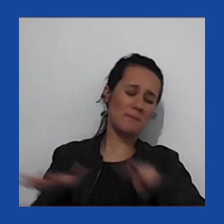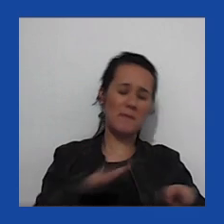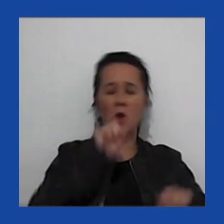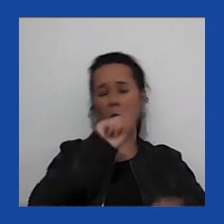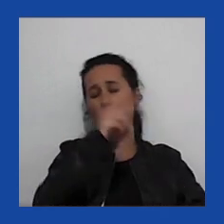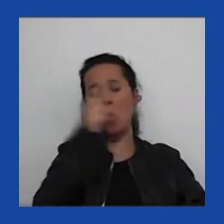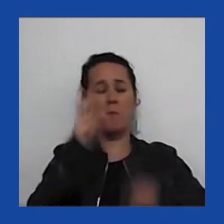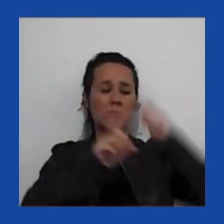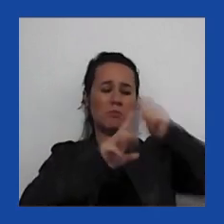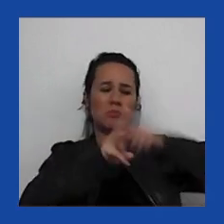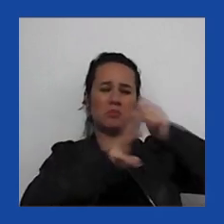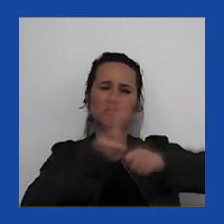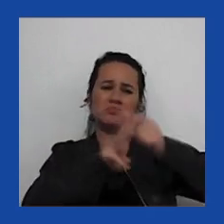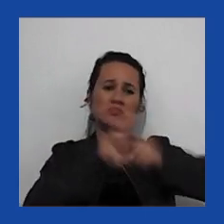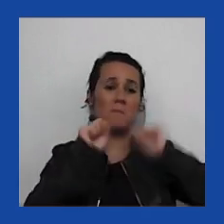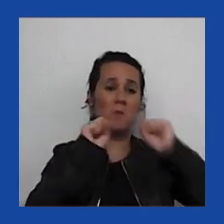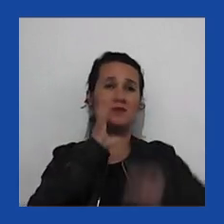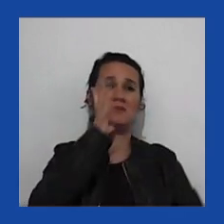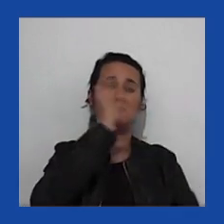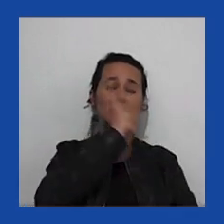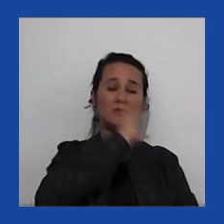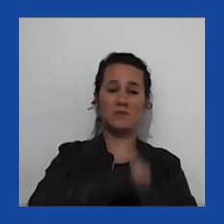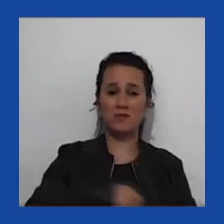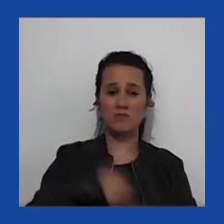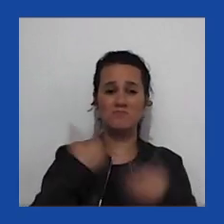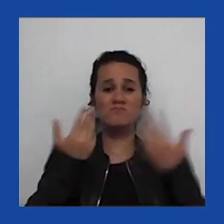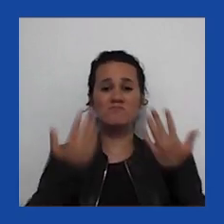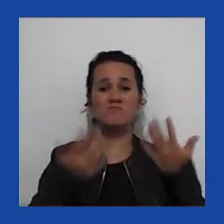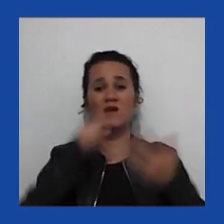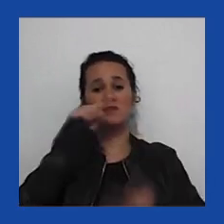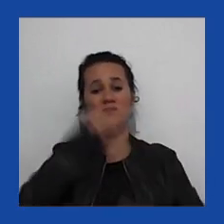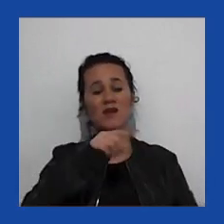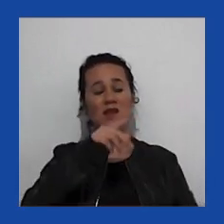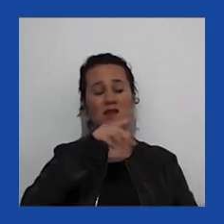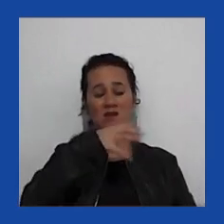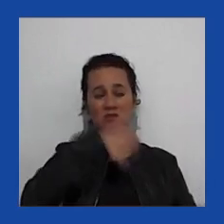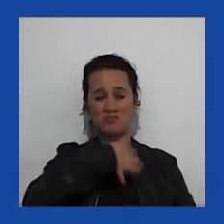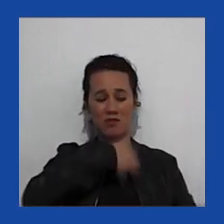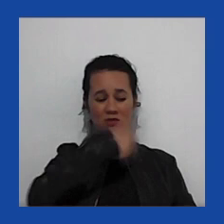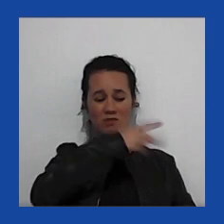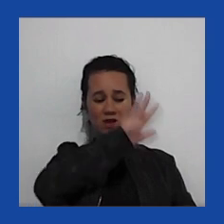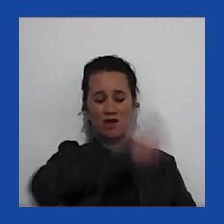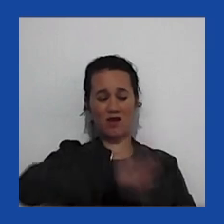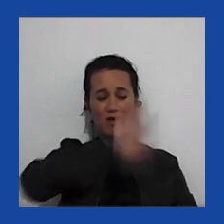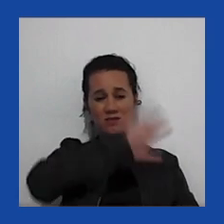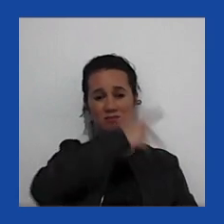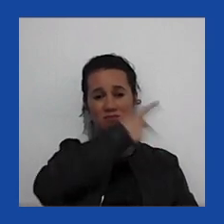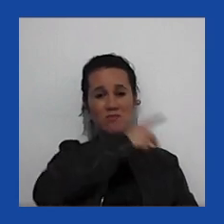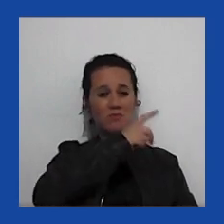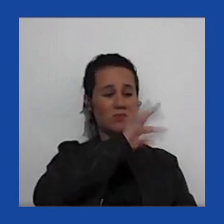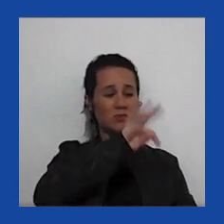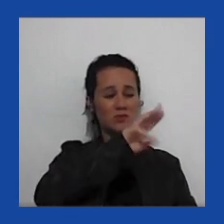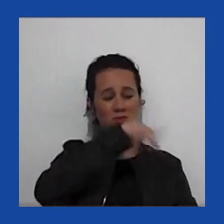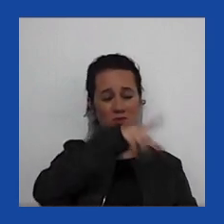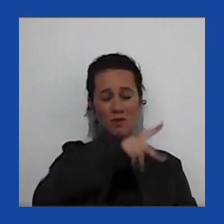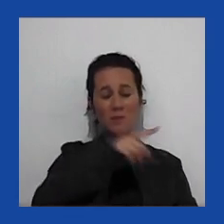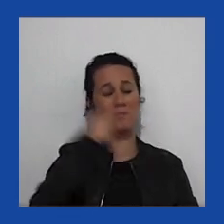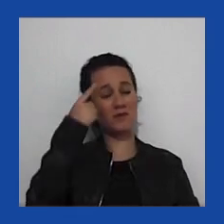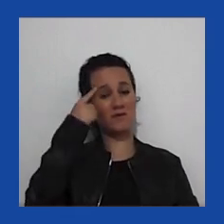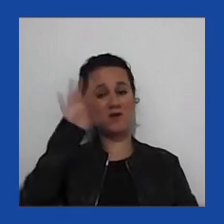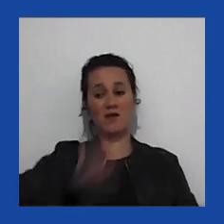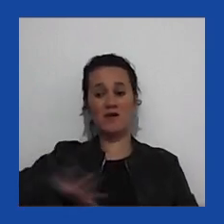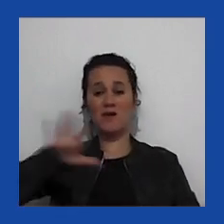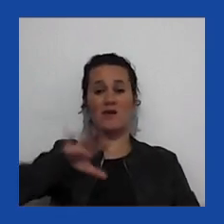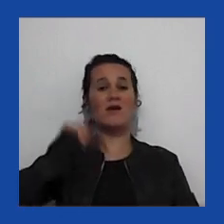resolver, a nação Trump vai separar da nação Biden, e os dois lados não